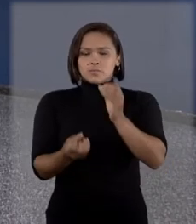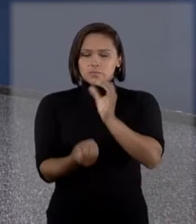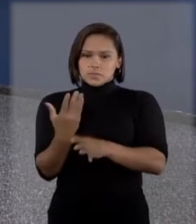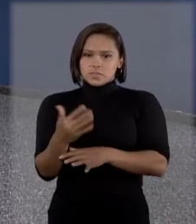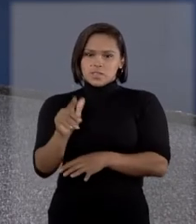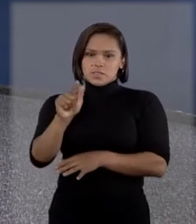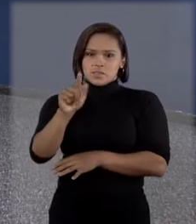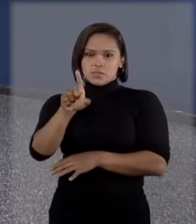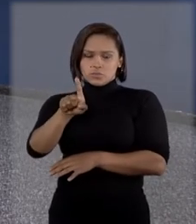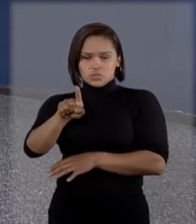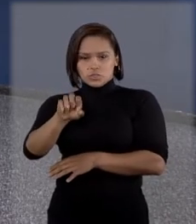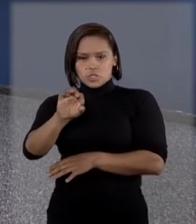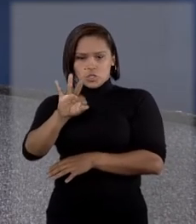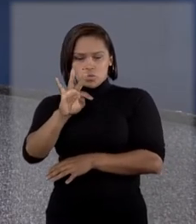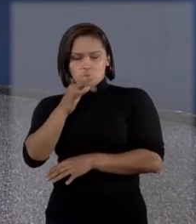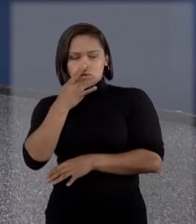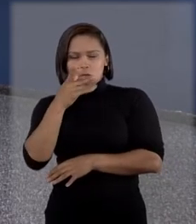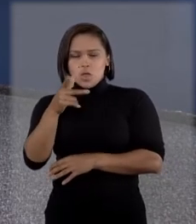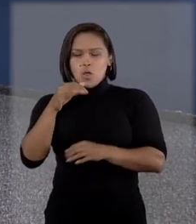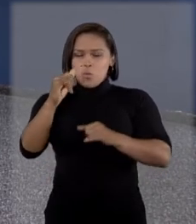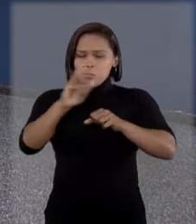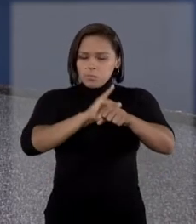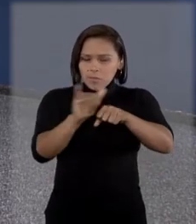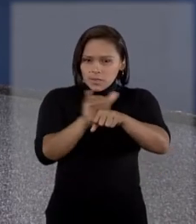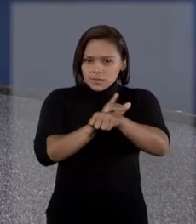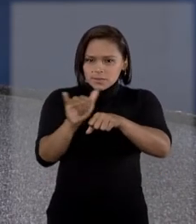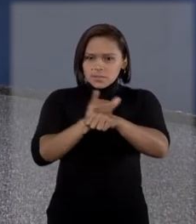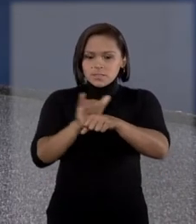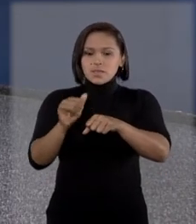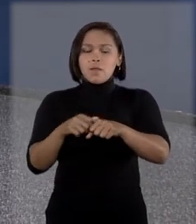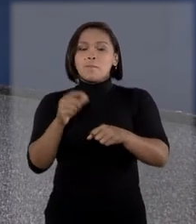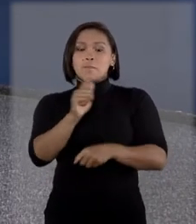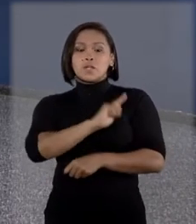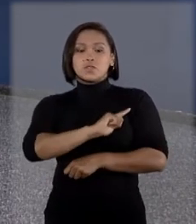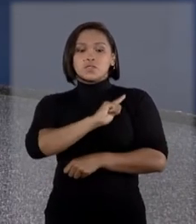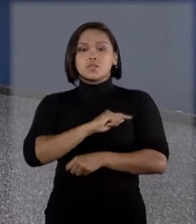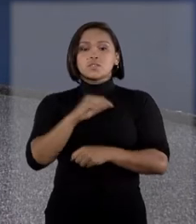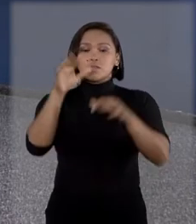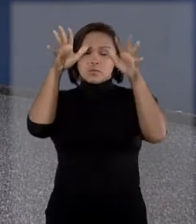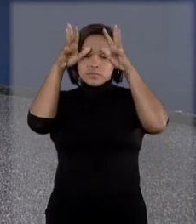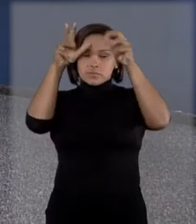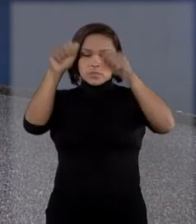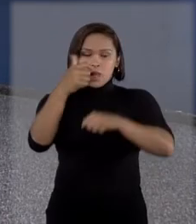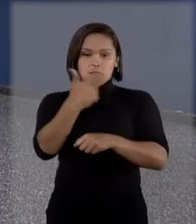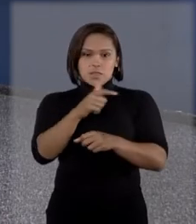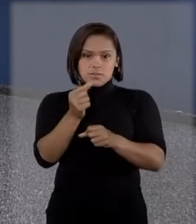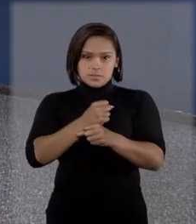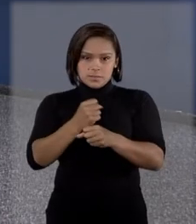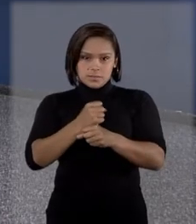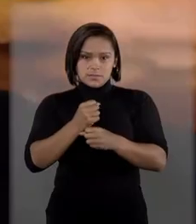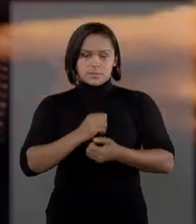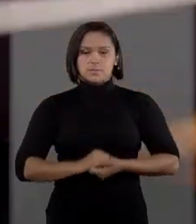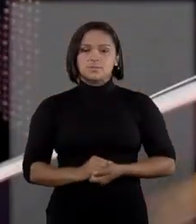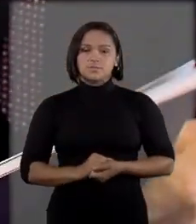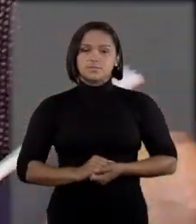Vargas o plano de orientação estratégica para a gestão do tribunal nos próximos dois anos.